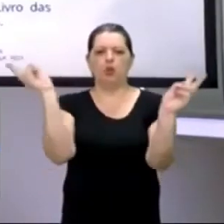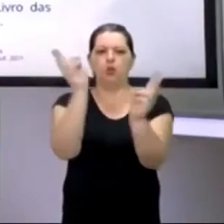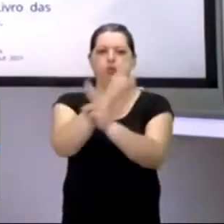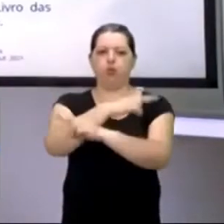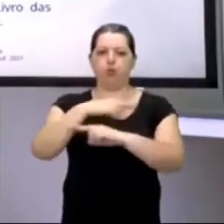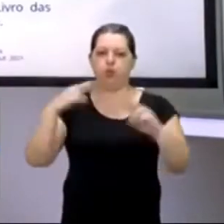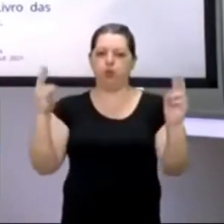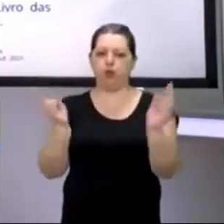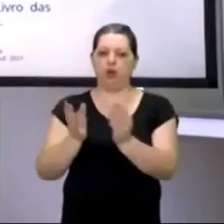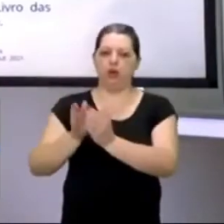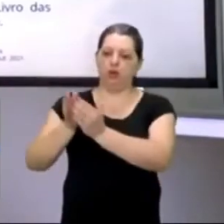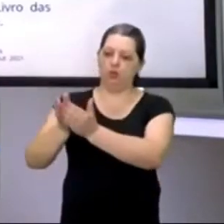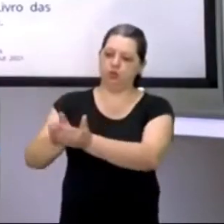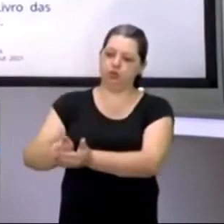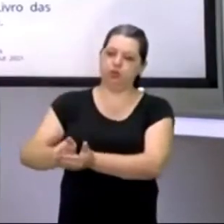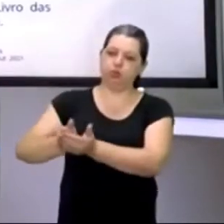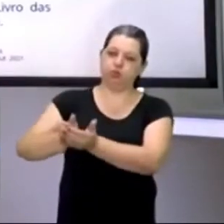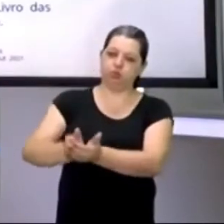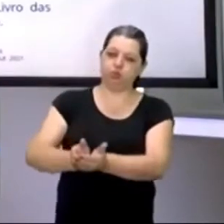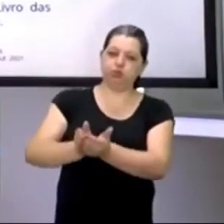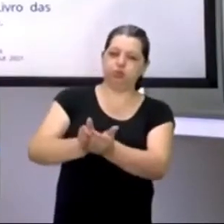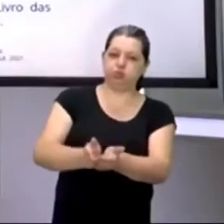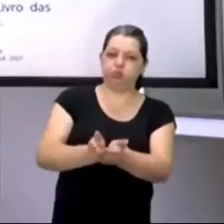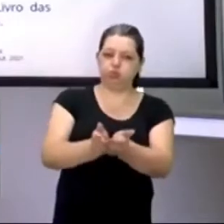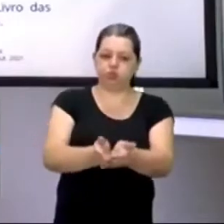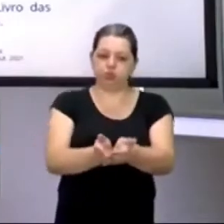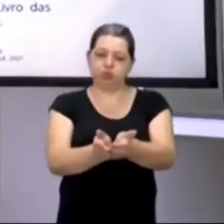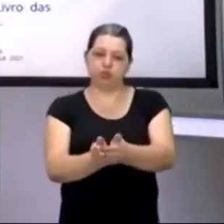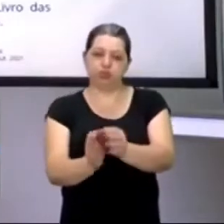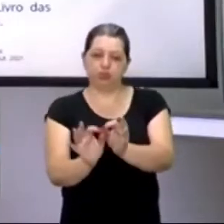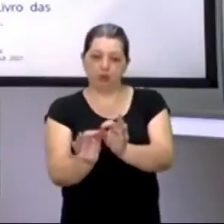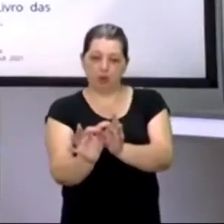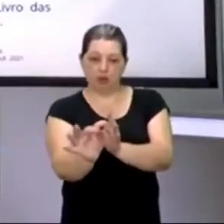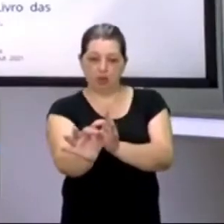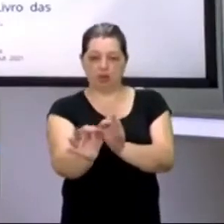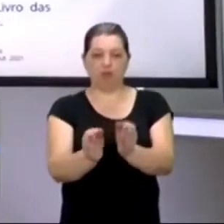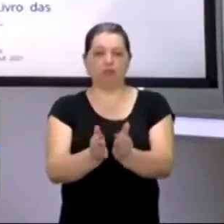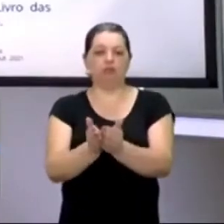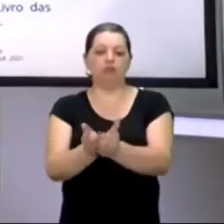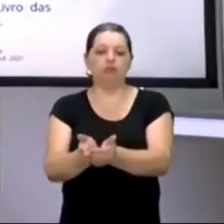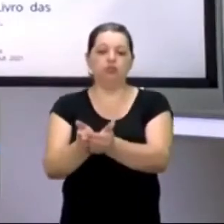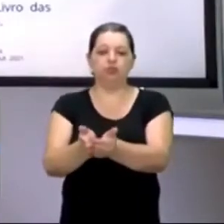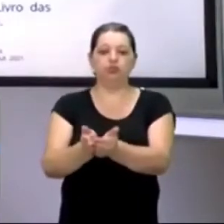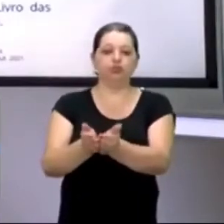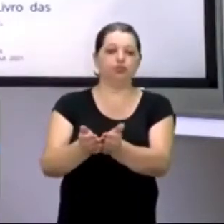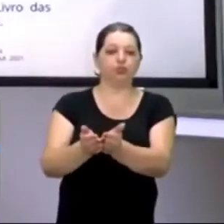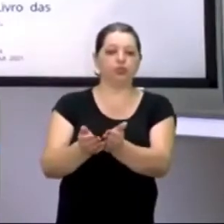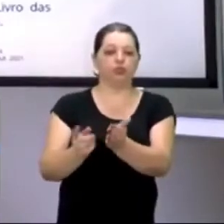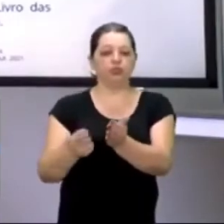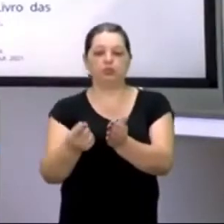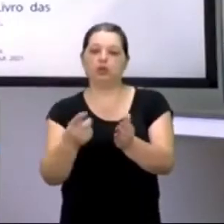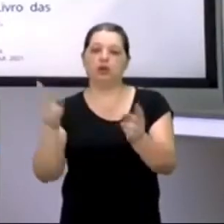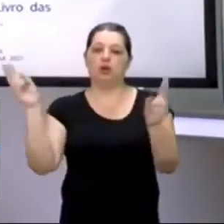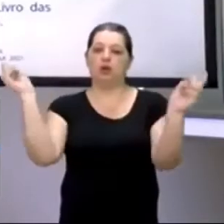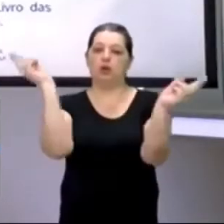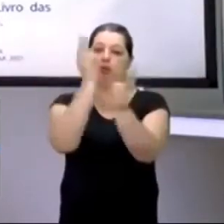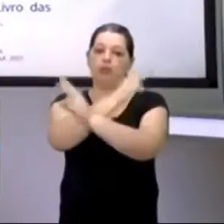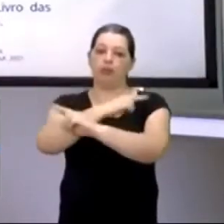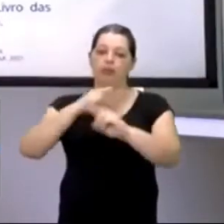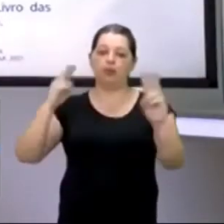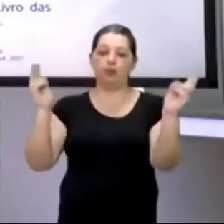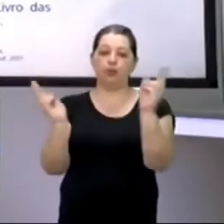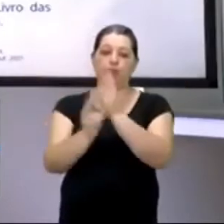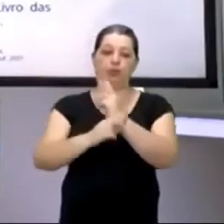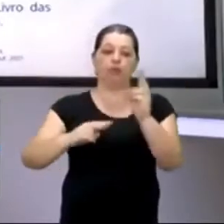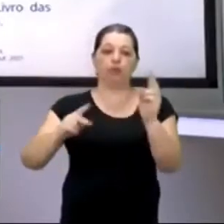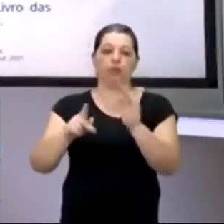você fazer uma volta entrando cada vez mais no Oceano Atlântico, você ia, pegava uma corrente marítima que empurrava você